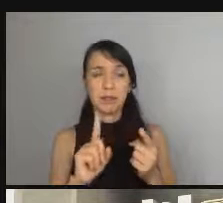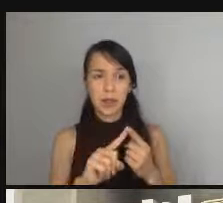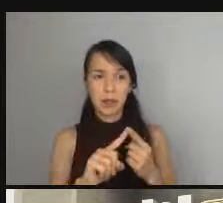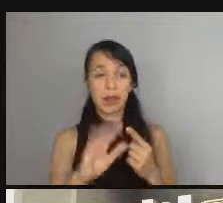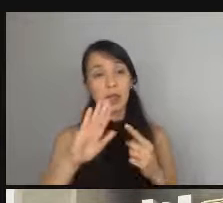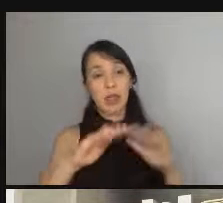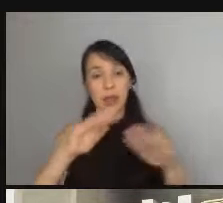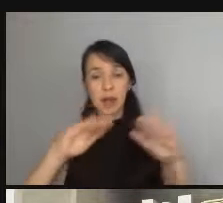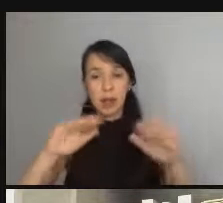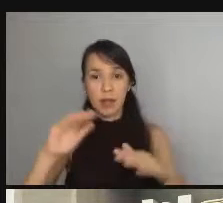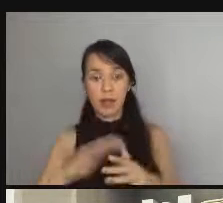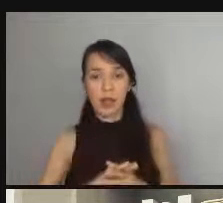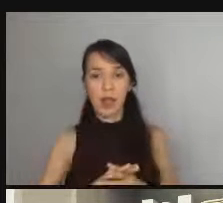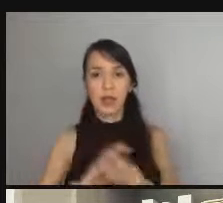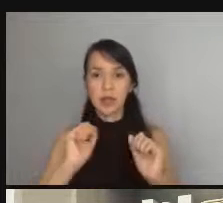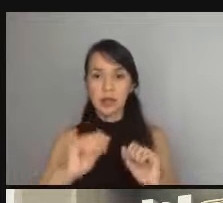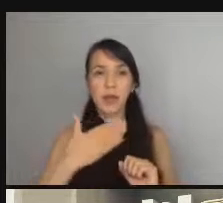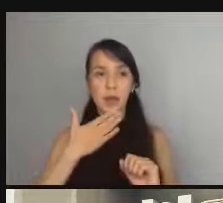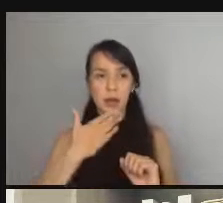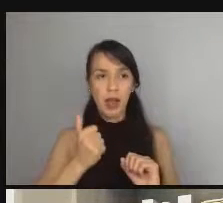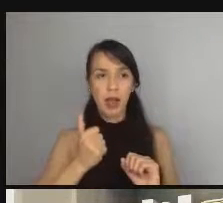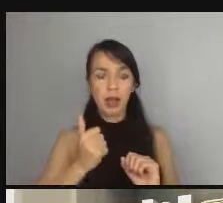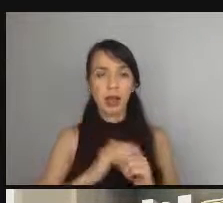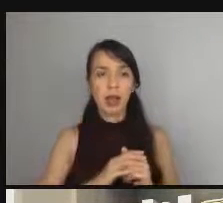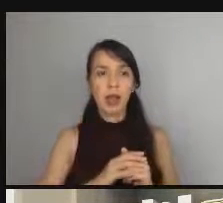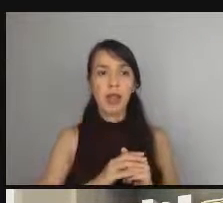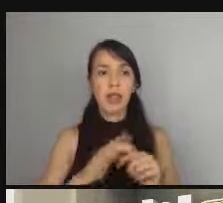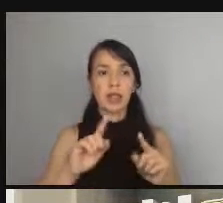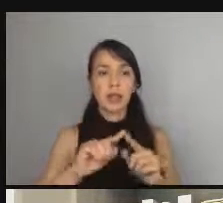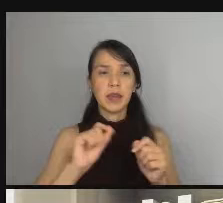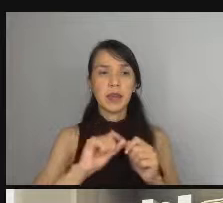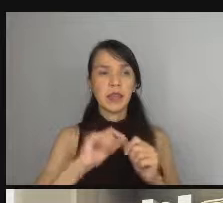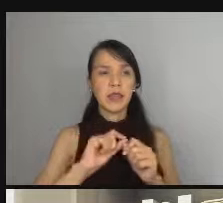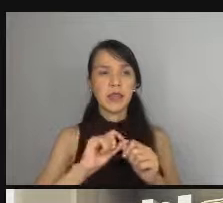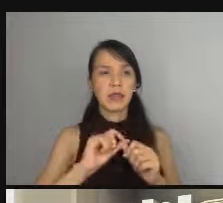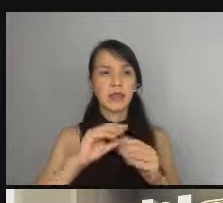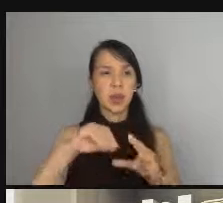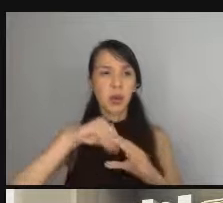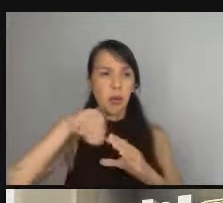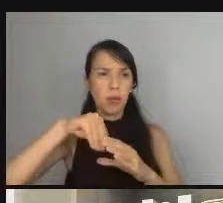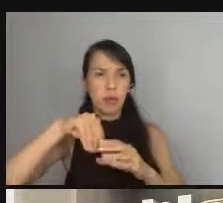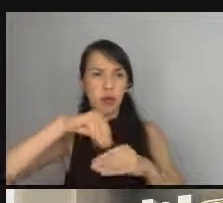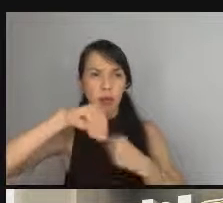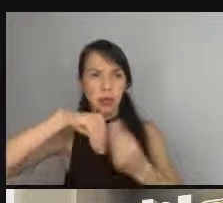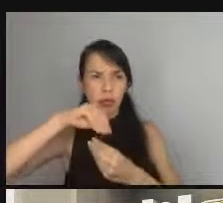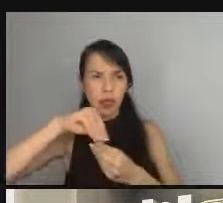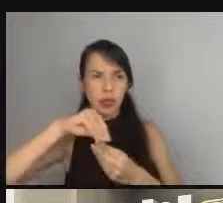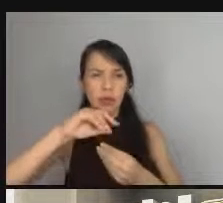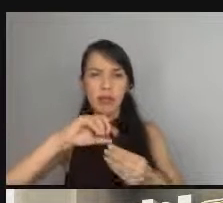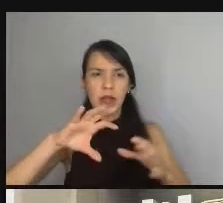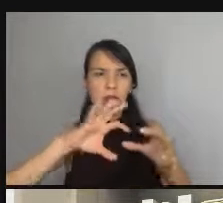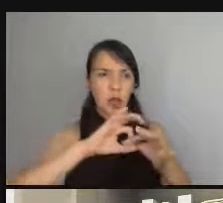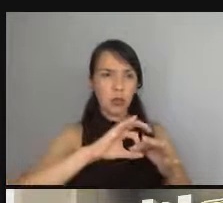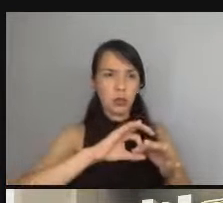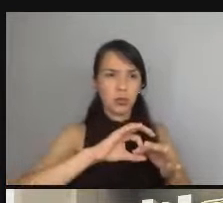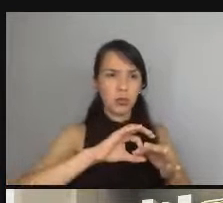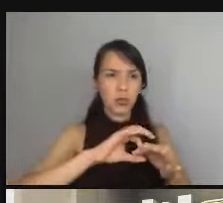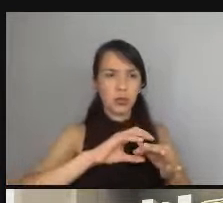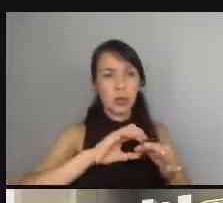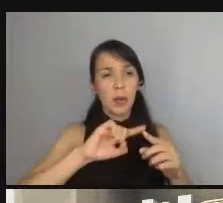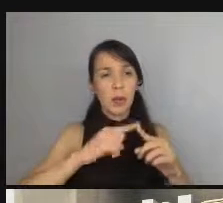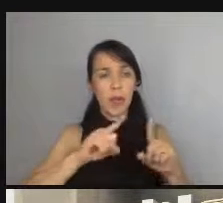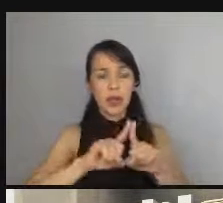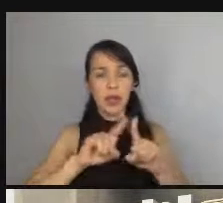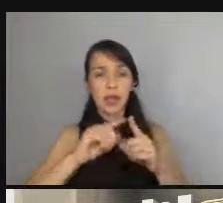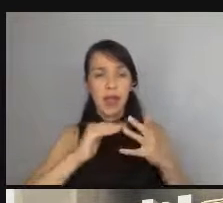dependendo disso você pode melhorar setups e fazer mesclas não precisa deixar tudo integração mas